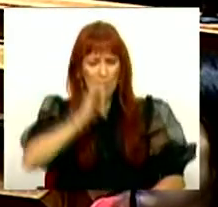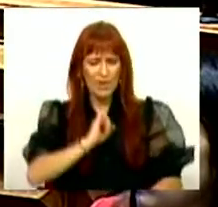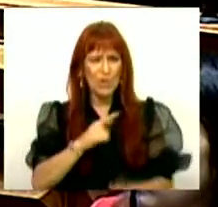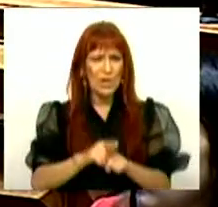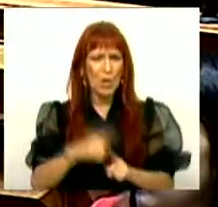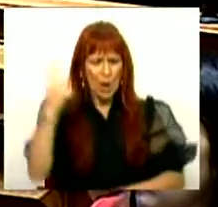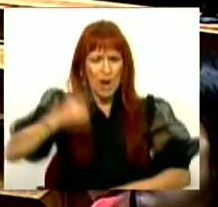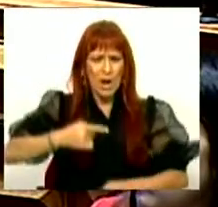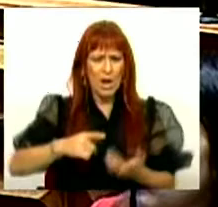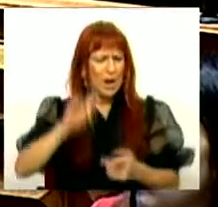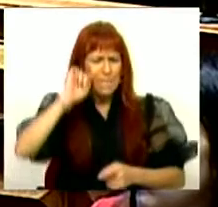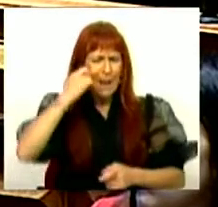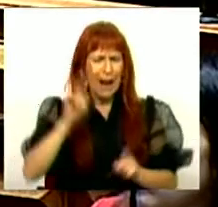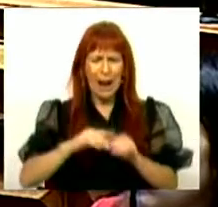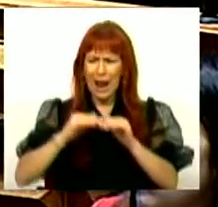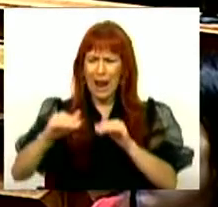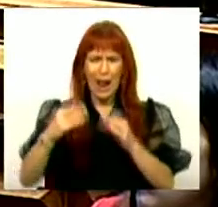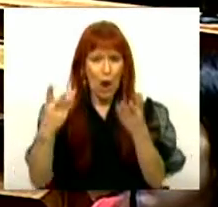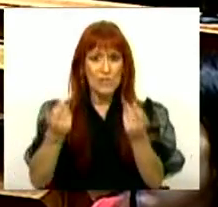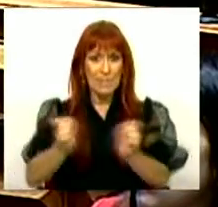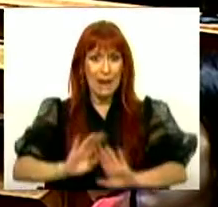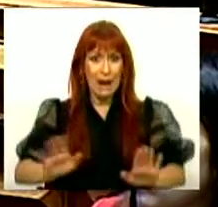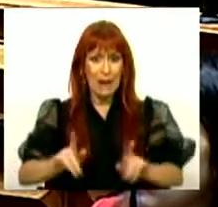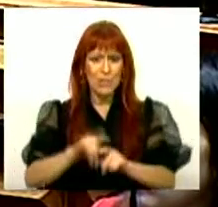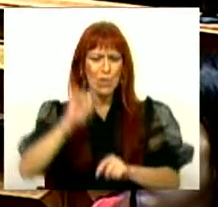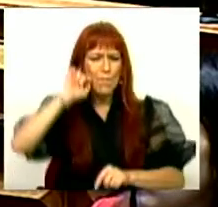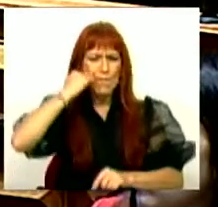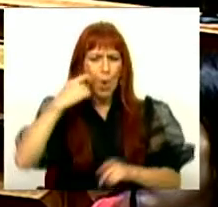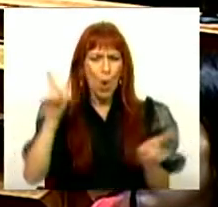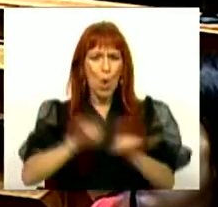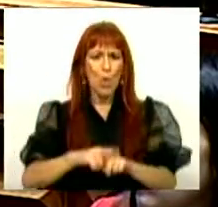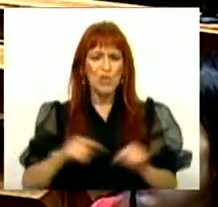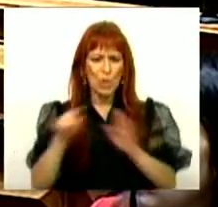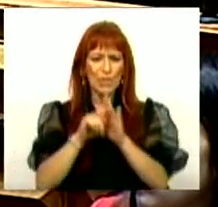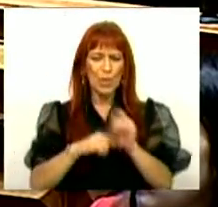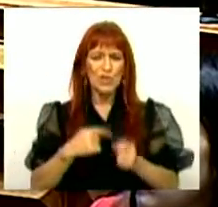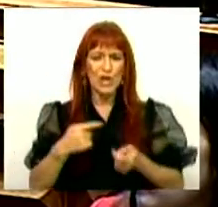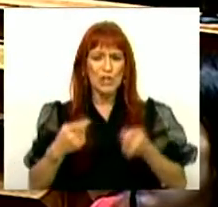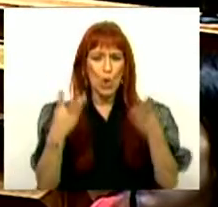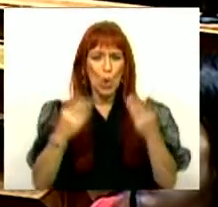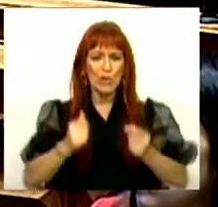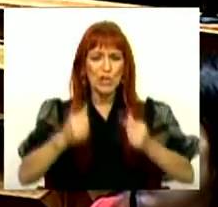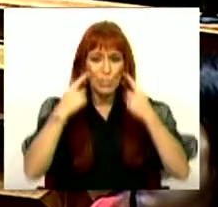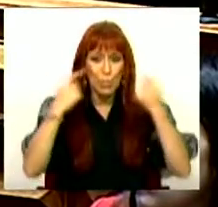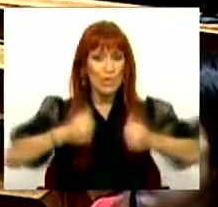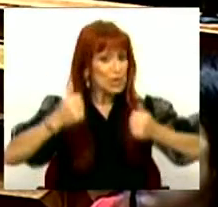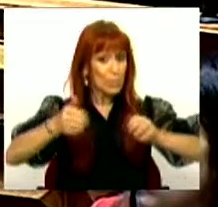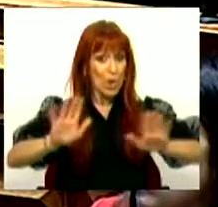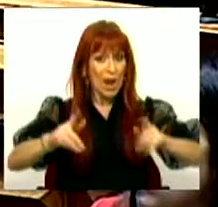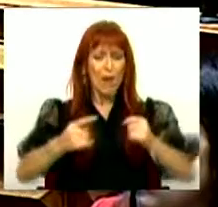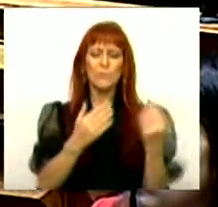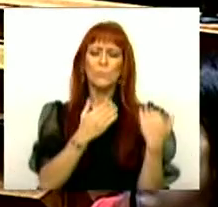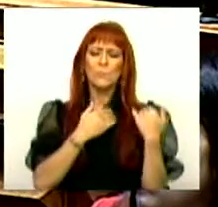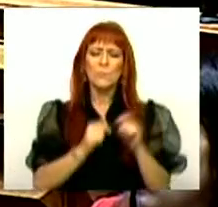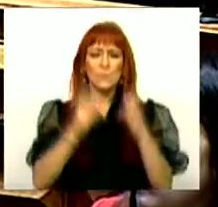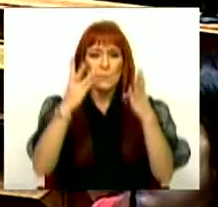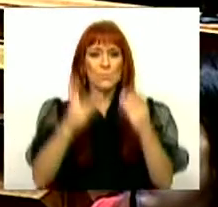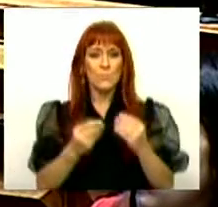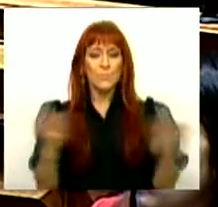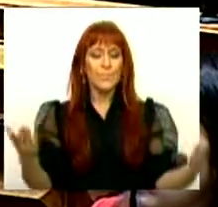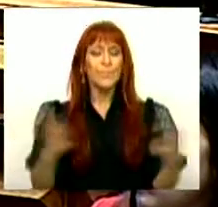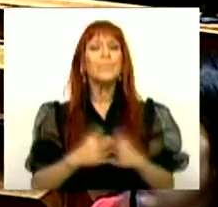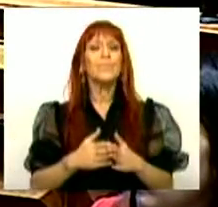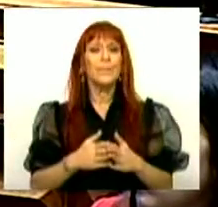não podem pôr em causa a estabilidade orçamental, nem podem pôr em causa o princípio das boas contas públicas. E a responsabilidade orçamental